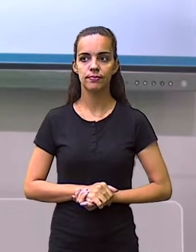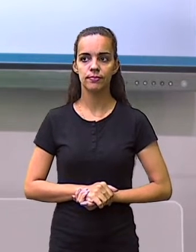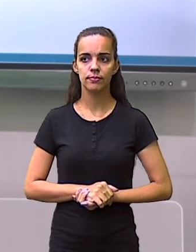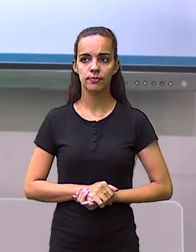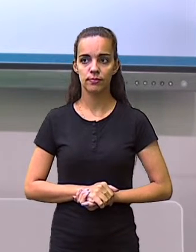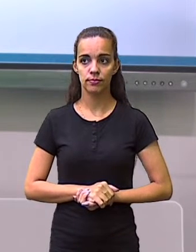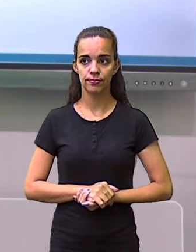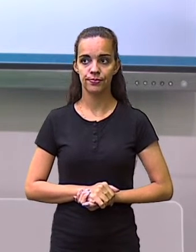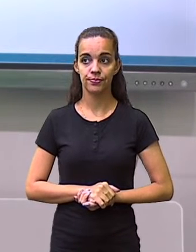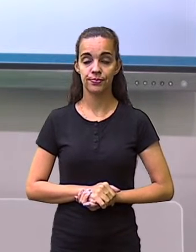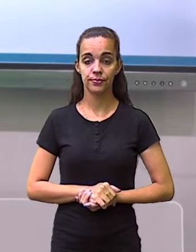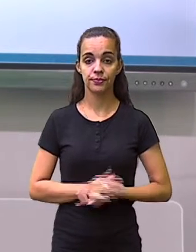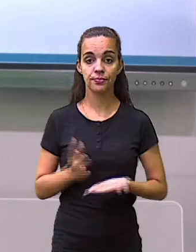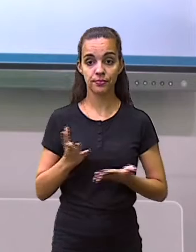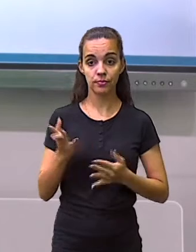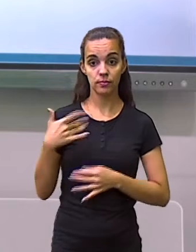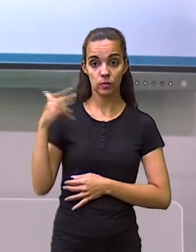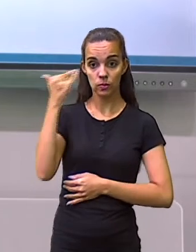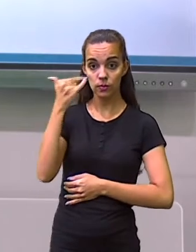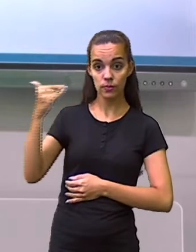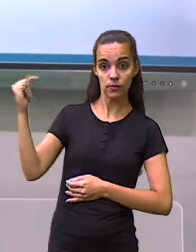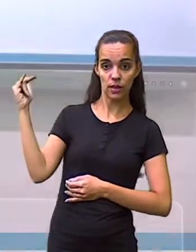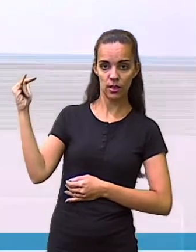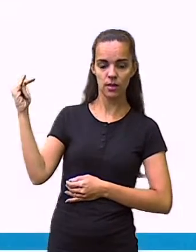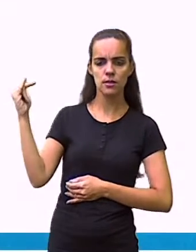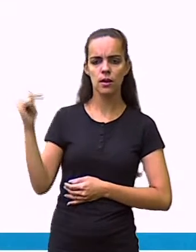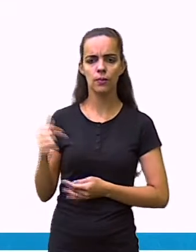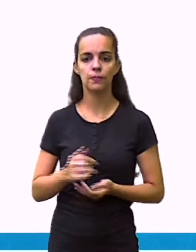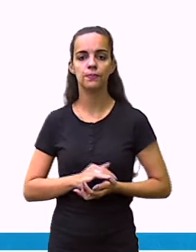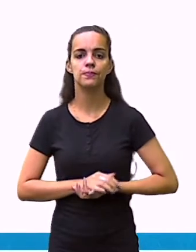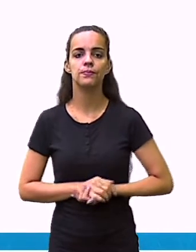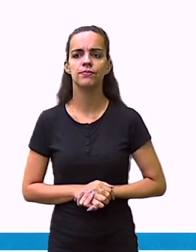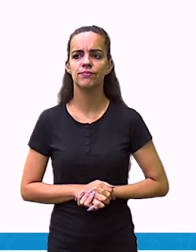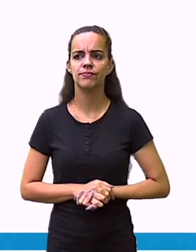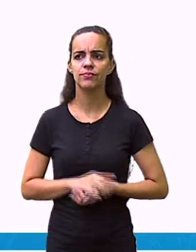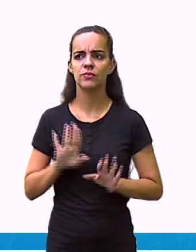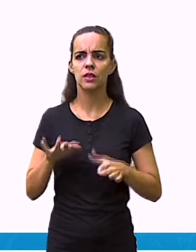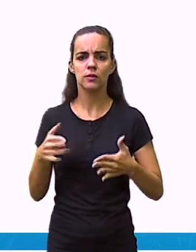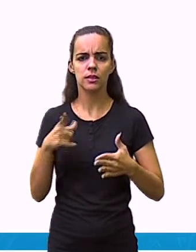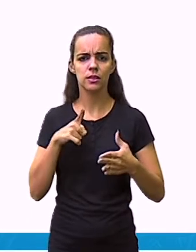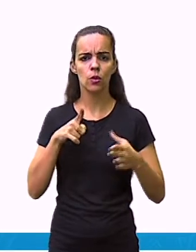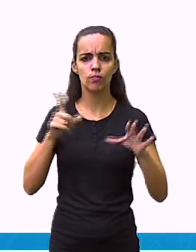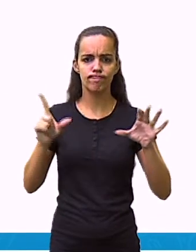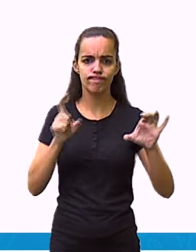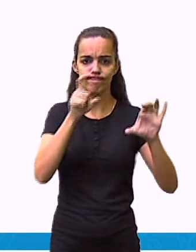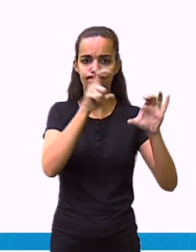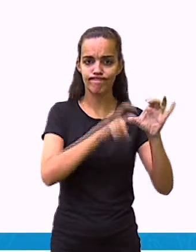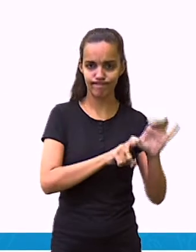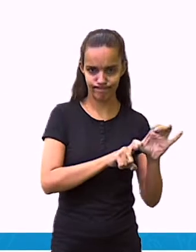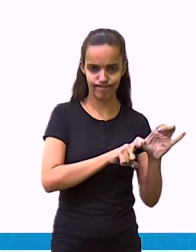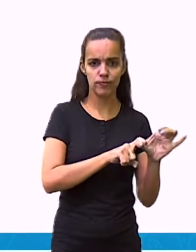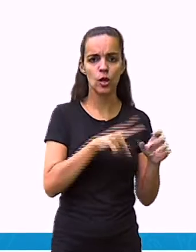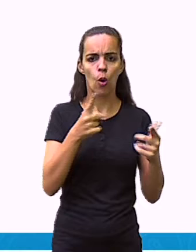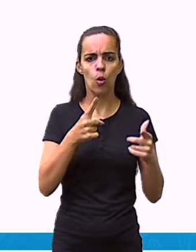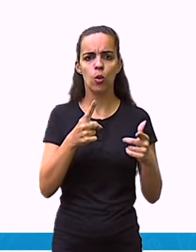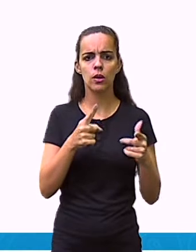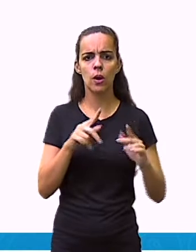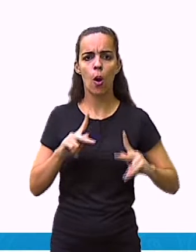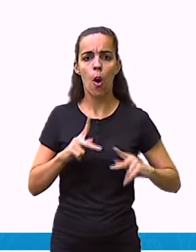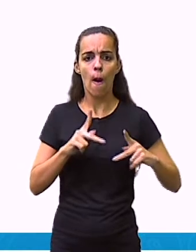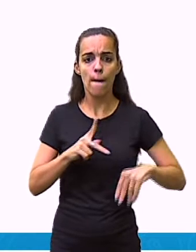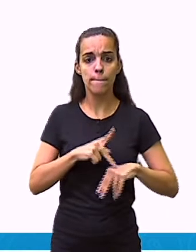Olha só, os fatores de atração estão associados ao potencial